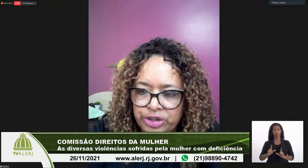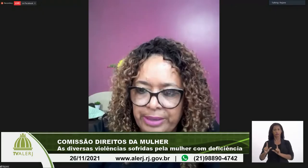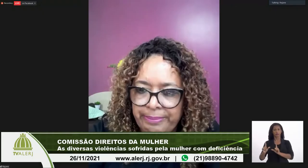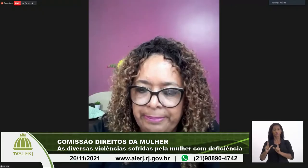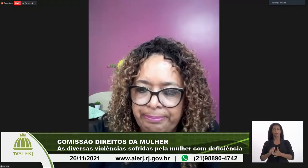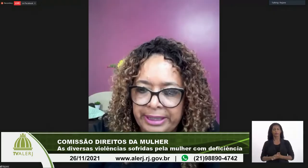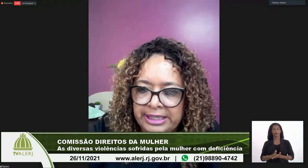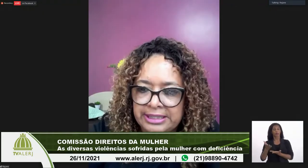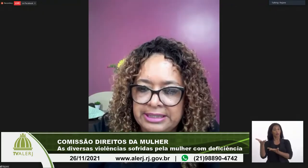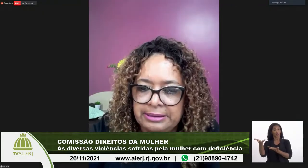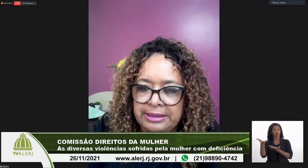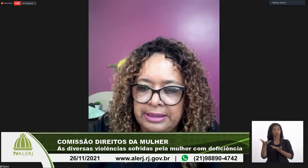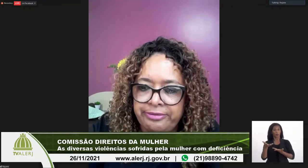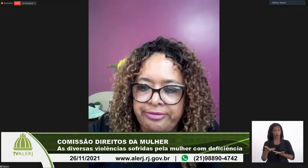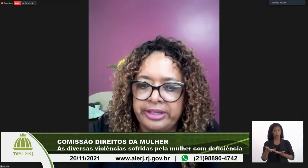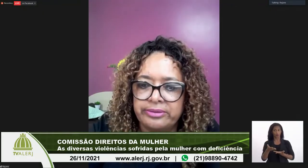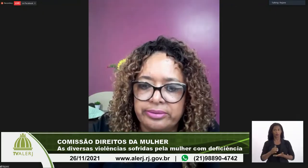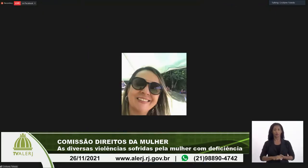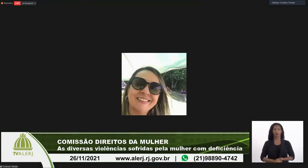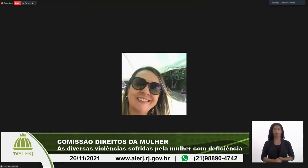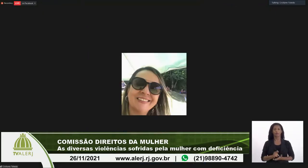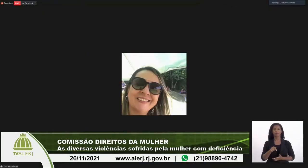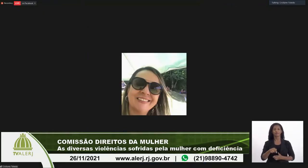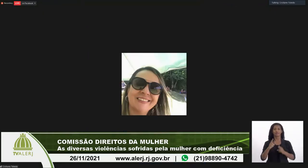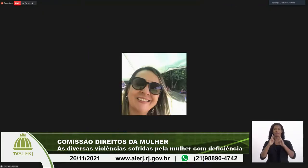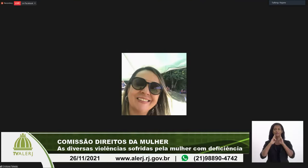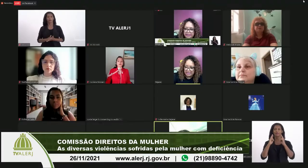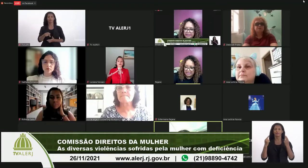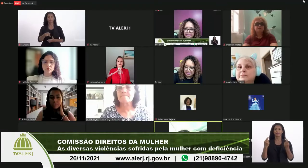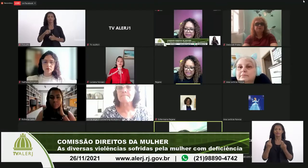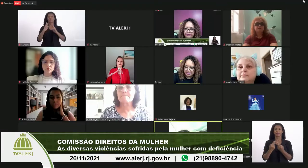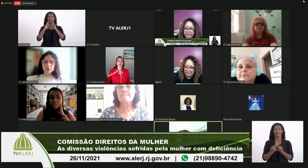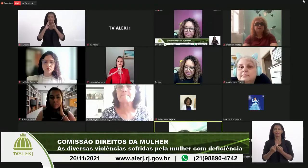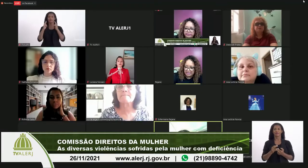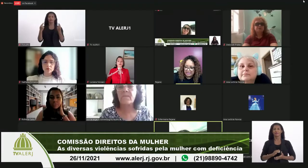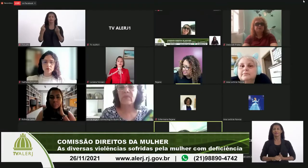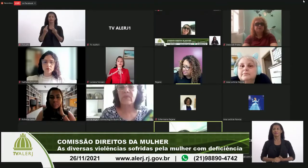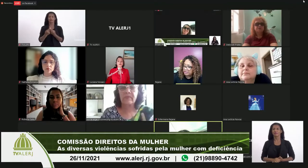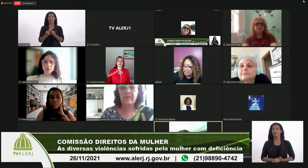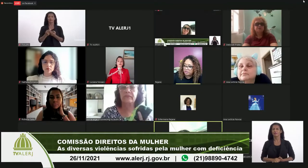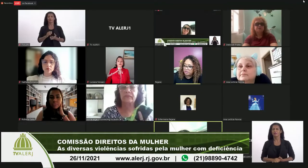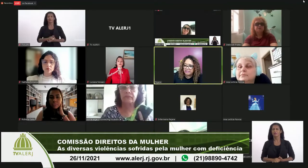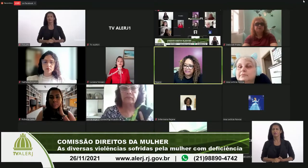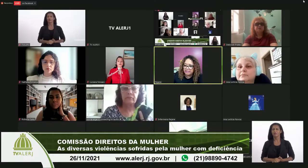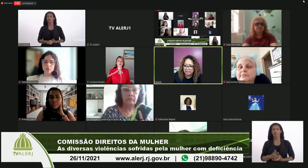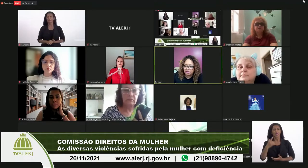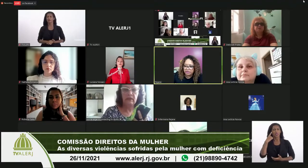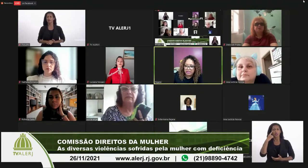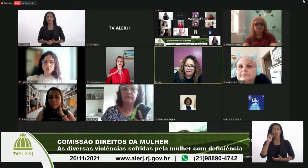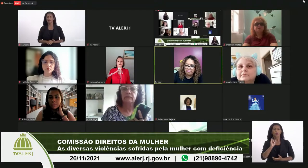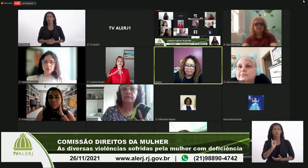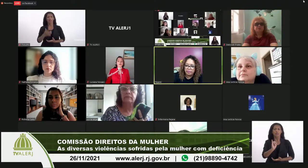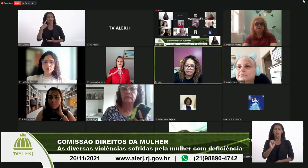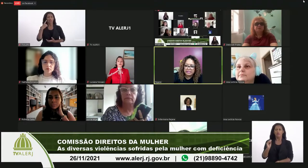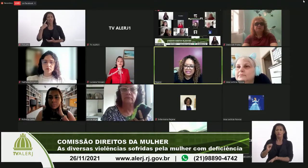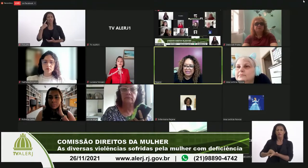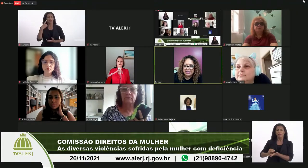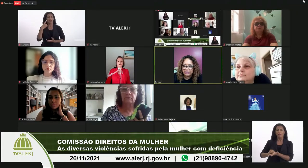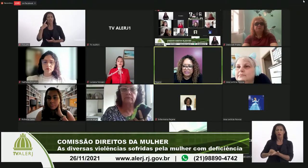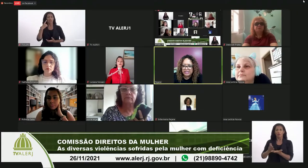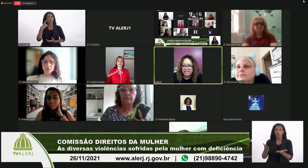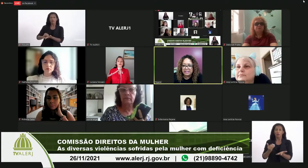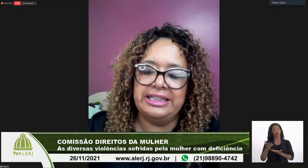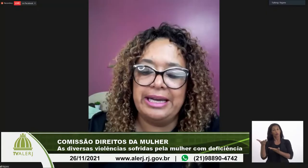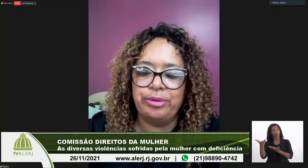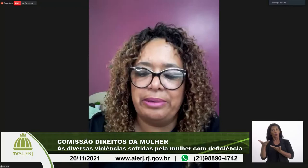Quero chamar para esse evento a nossa querida, não sei se já estão todos aqui, mas vamos começar com a